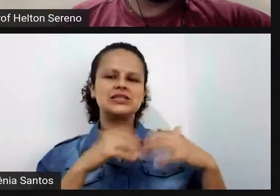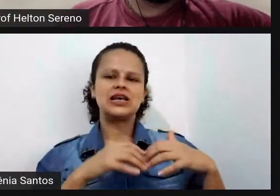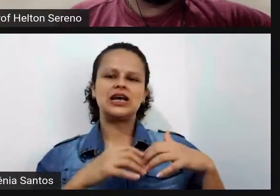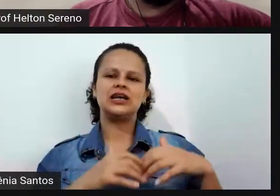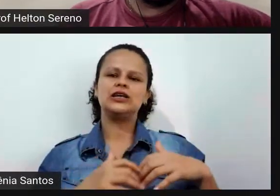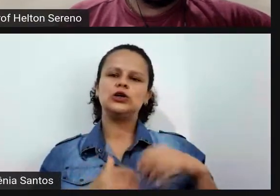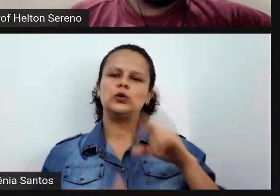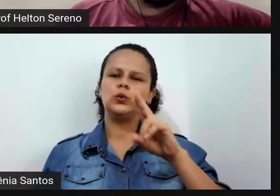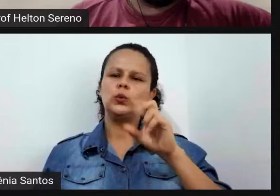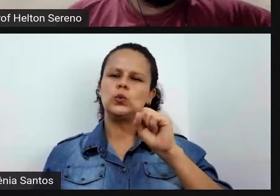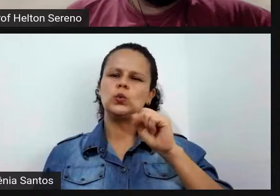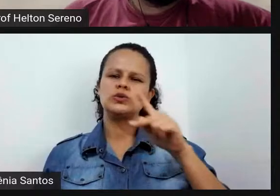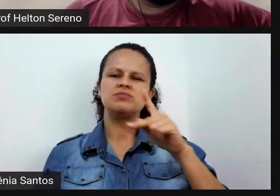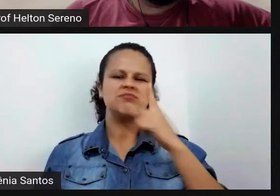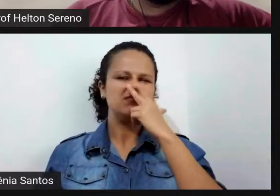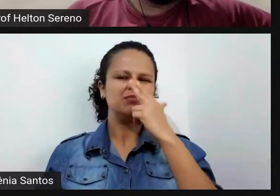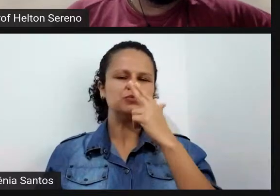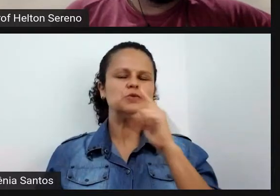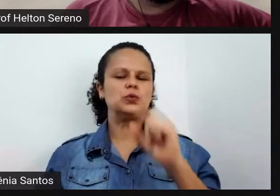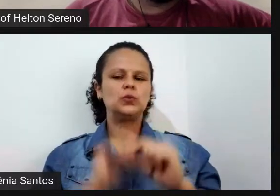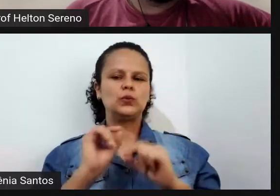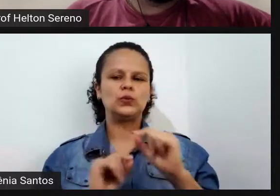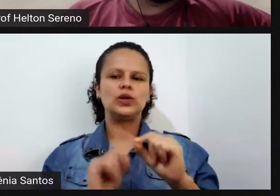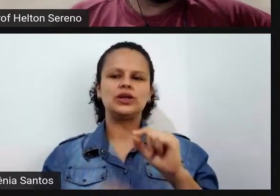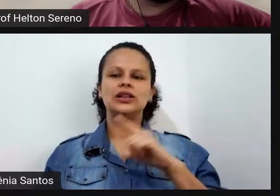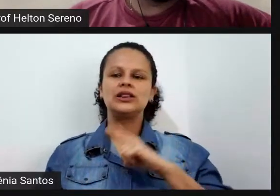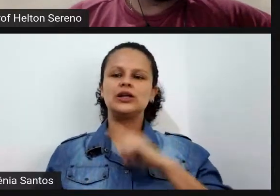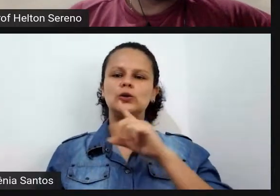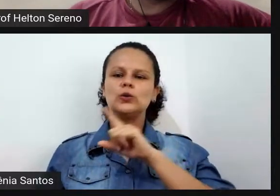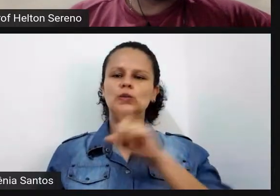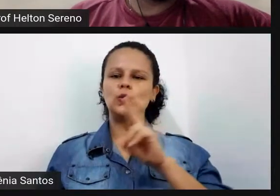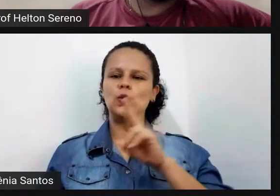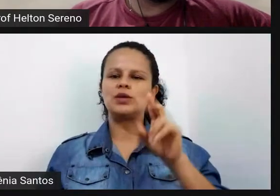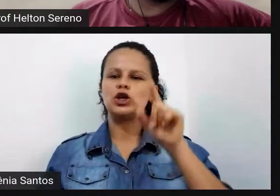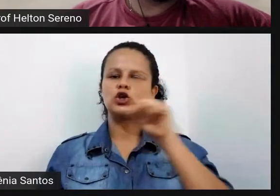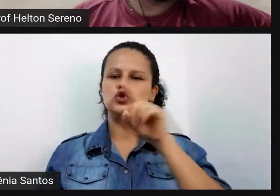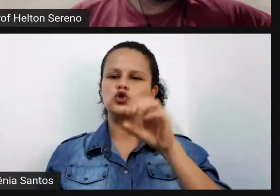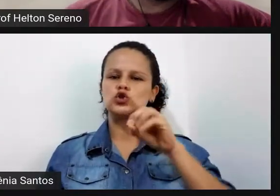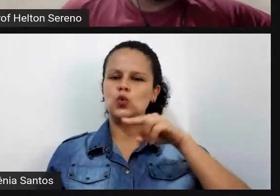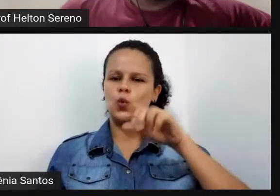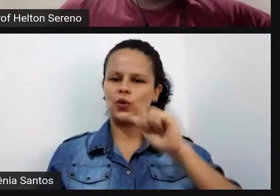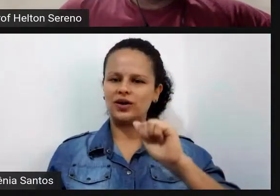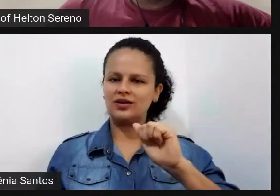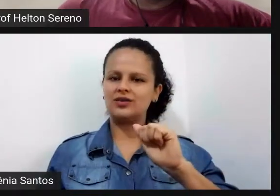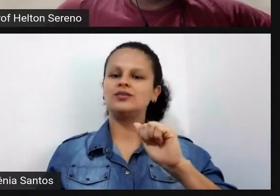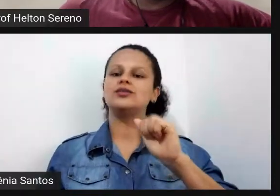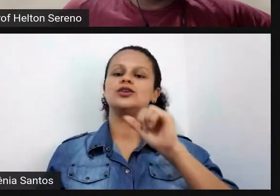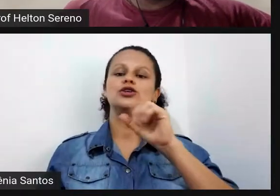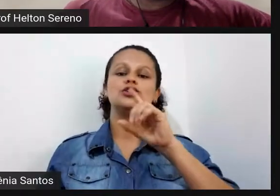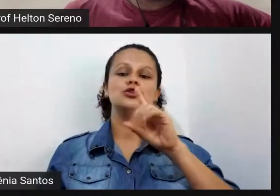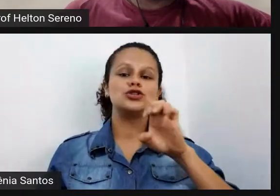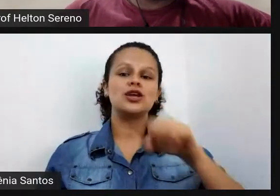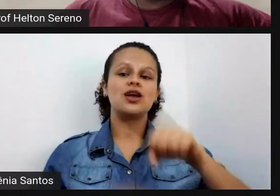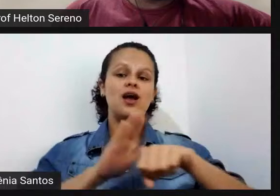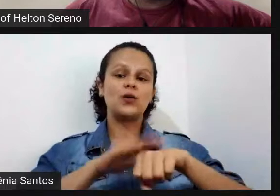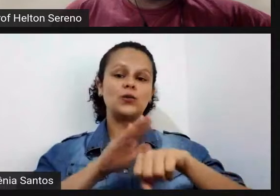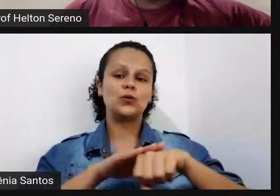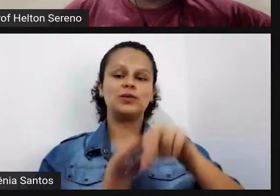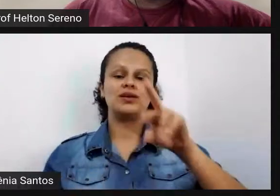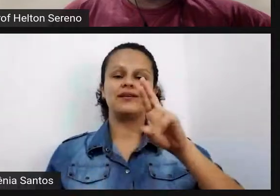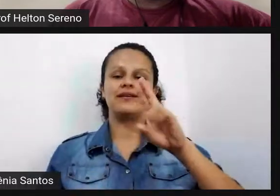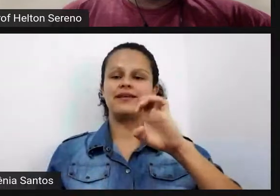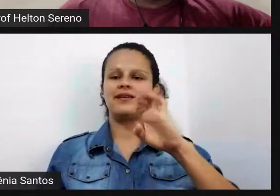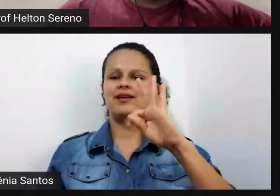fala de zona de autonomia relativa né a zona de autonomia relativa